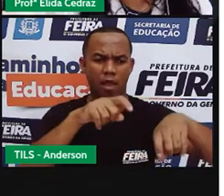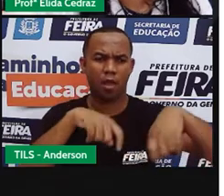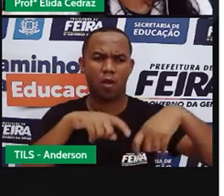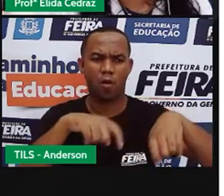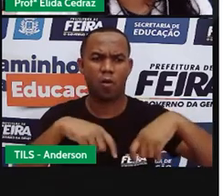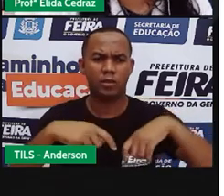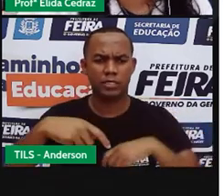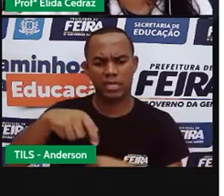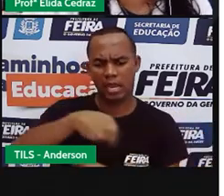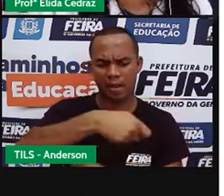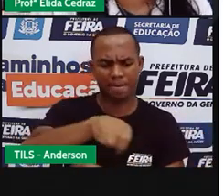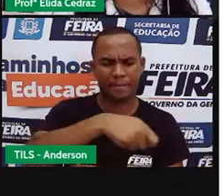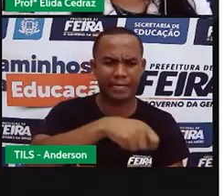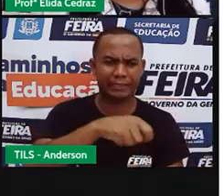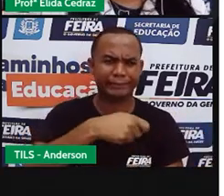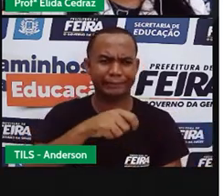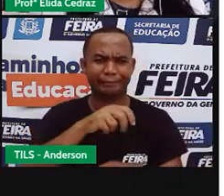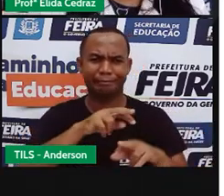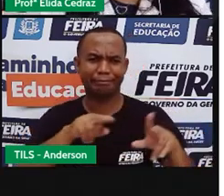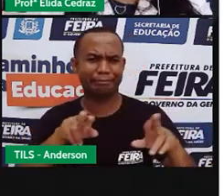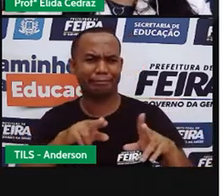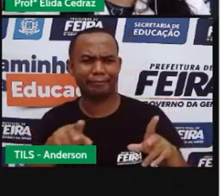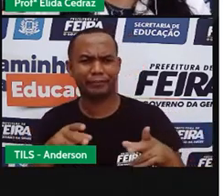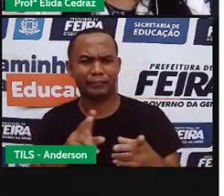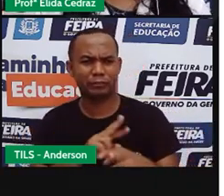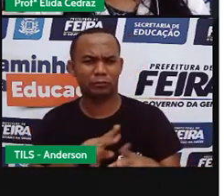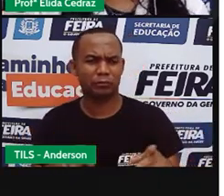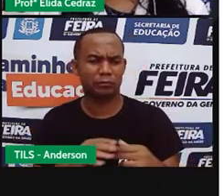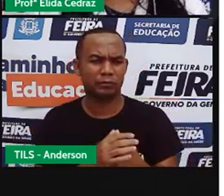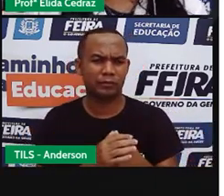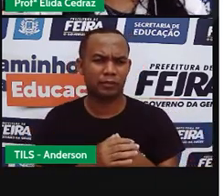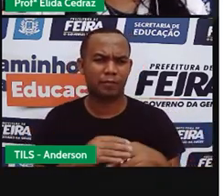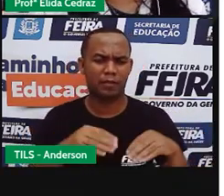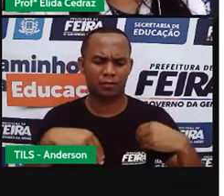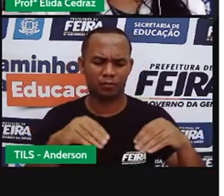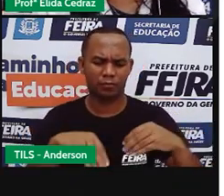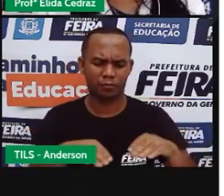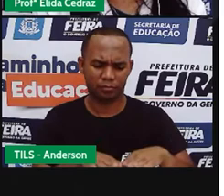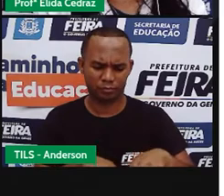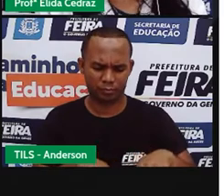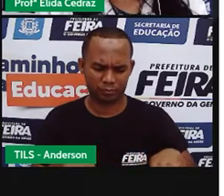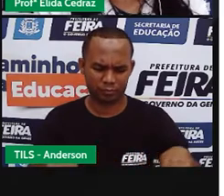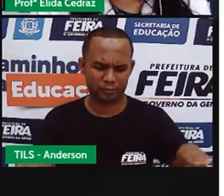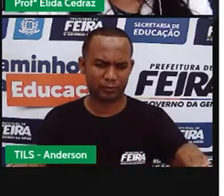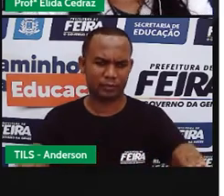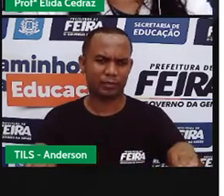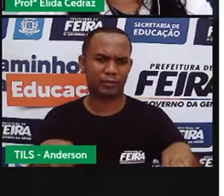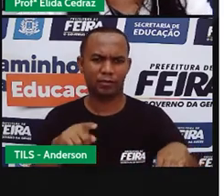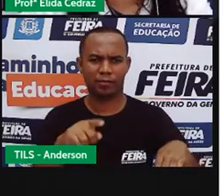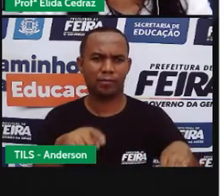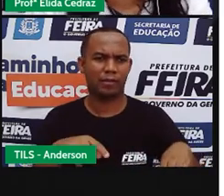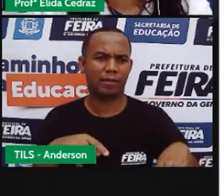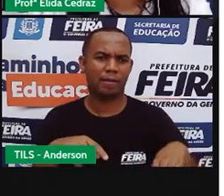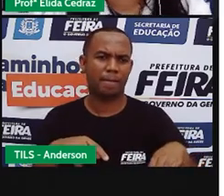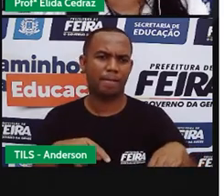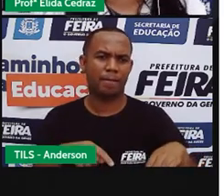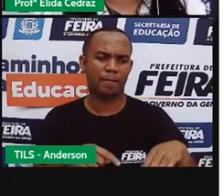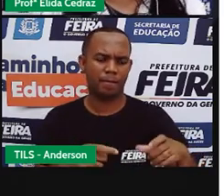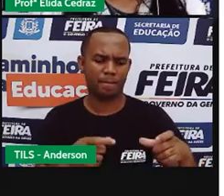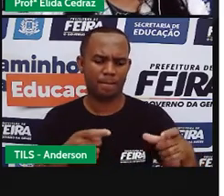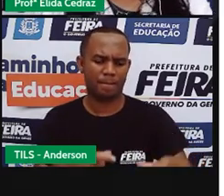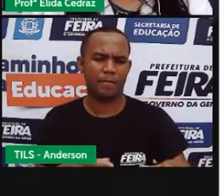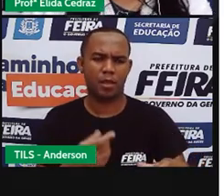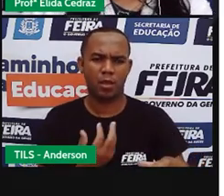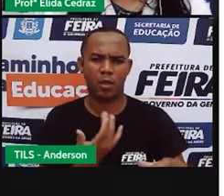abanos, né? Para usar no fogão de lenha. Os tapetinhos para colocar na cozinha. Colocar panela quente.